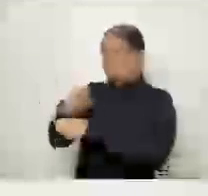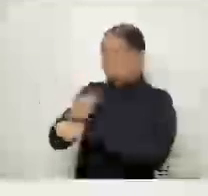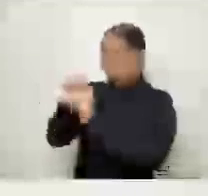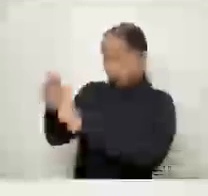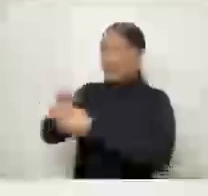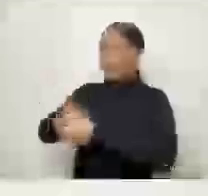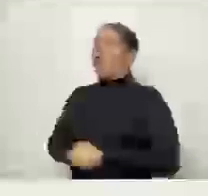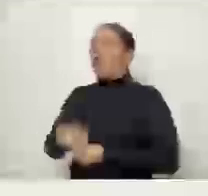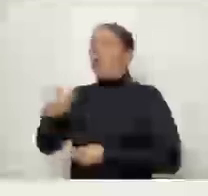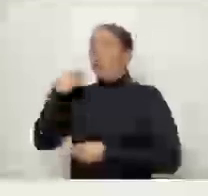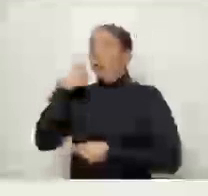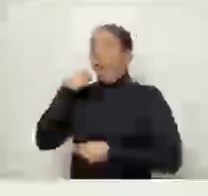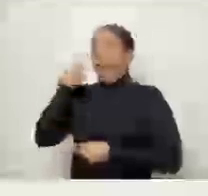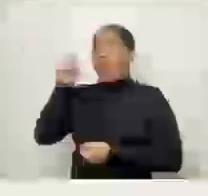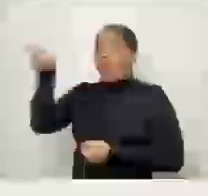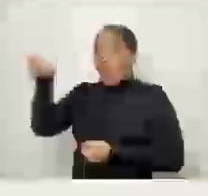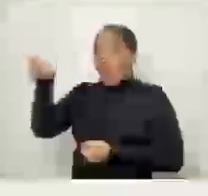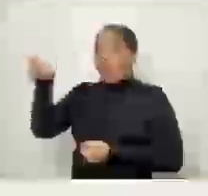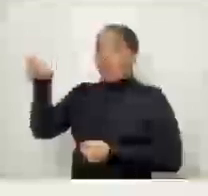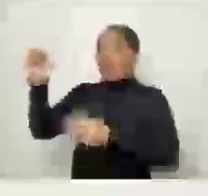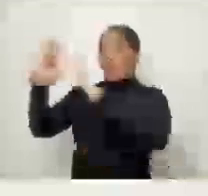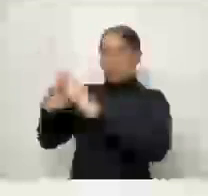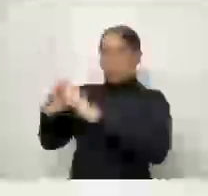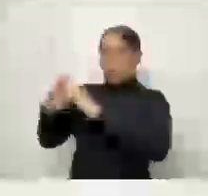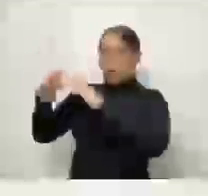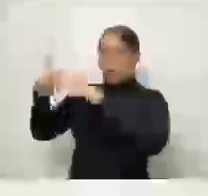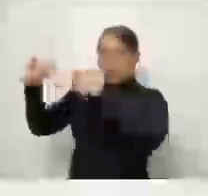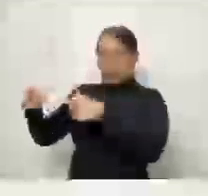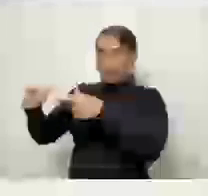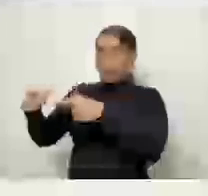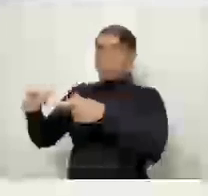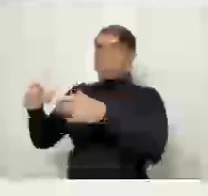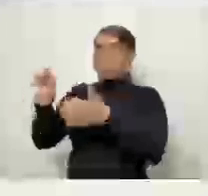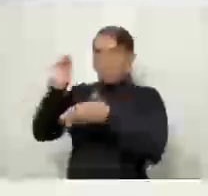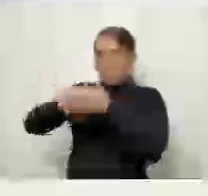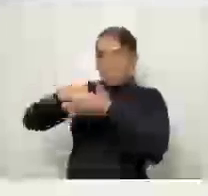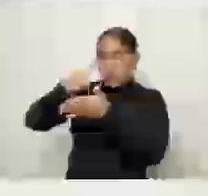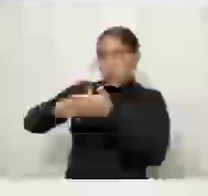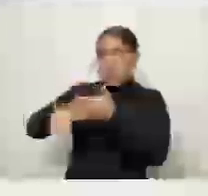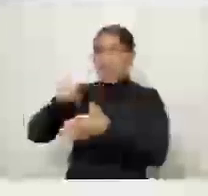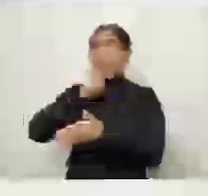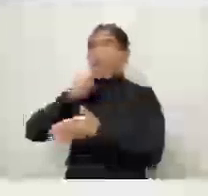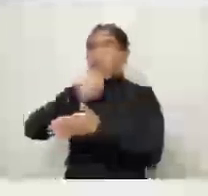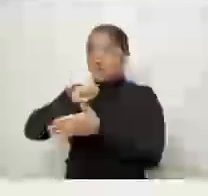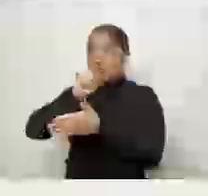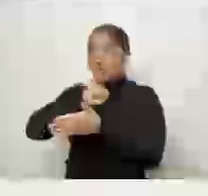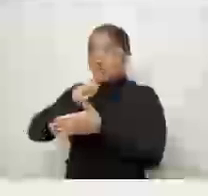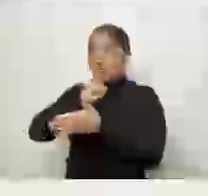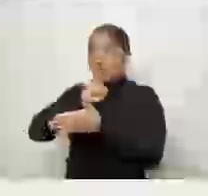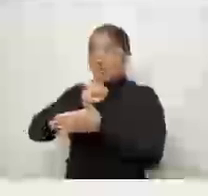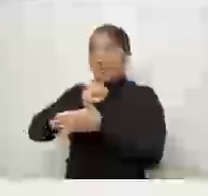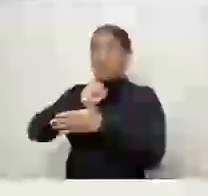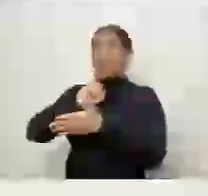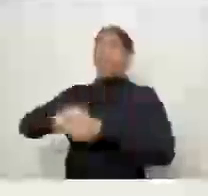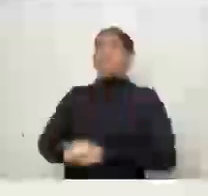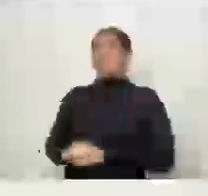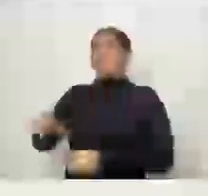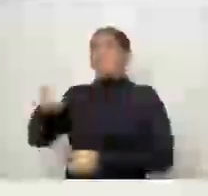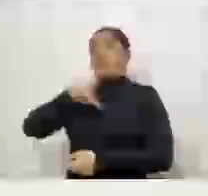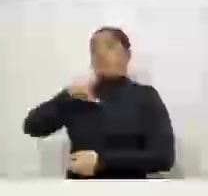digitalizar toda essa documentação. Porque, hoje em dia, na era digital, não é mais possível que tenham pessoas